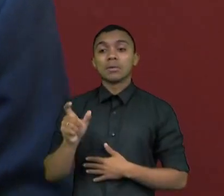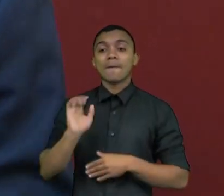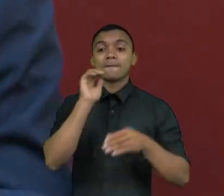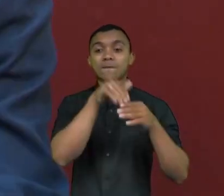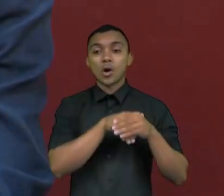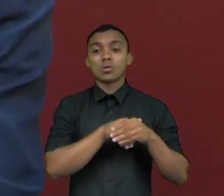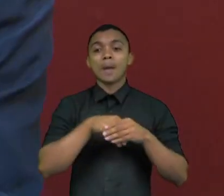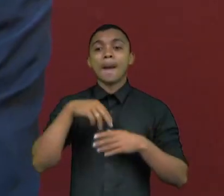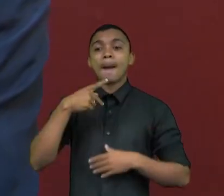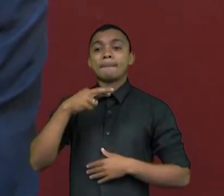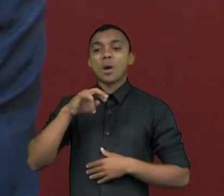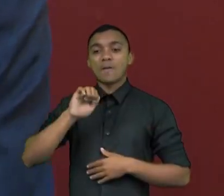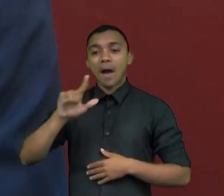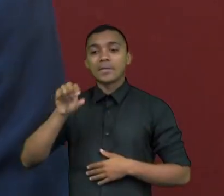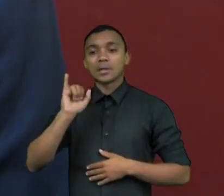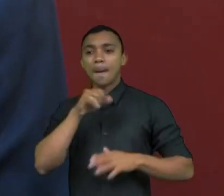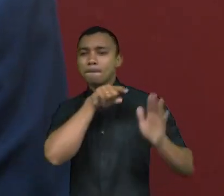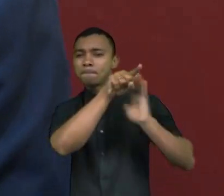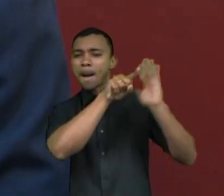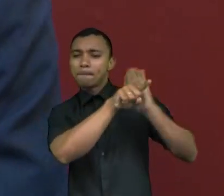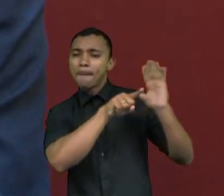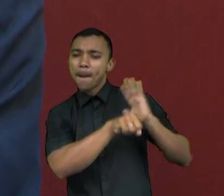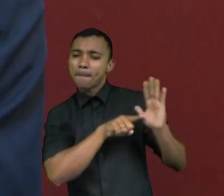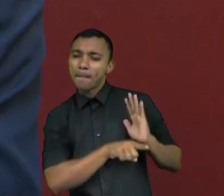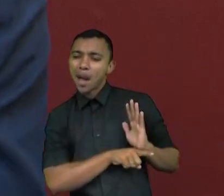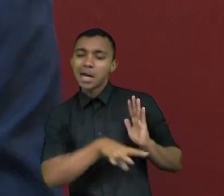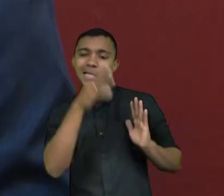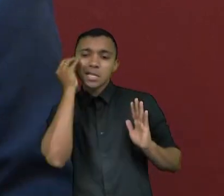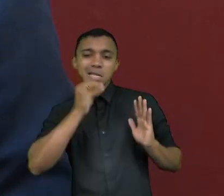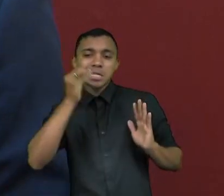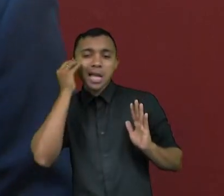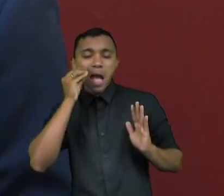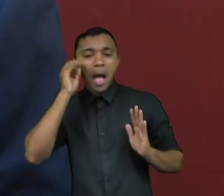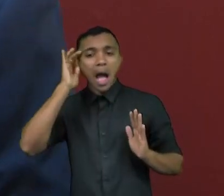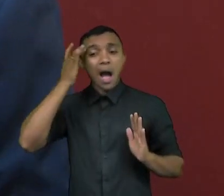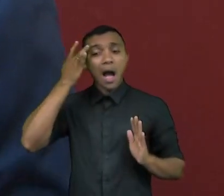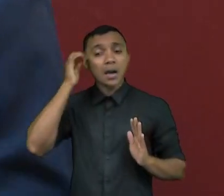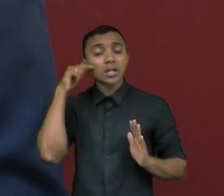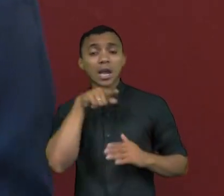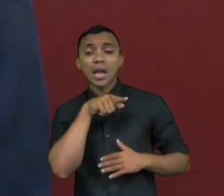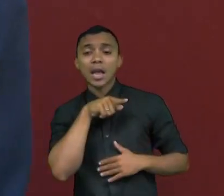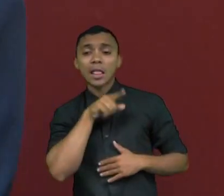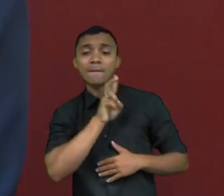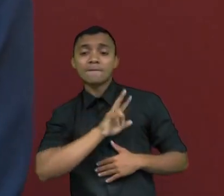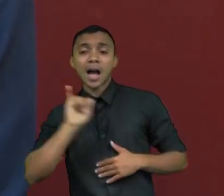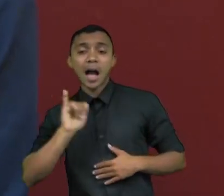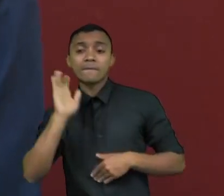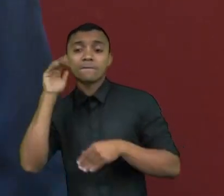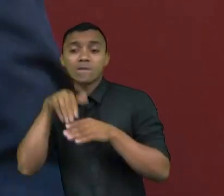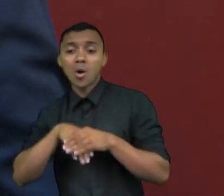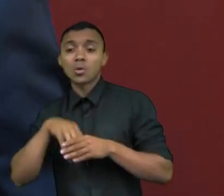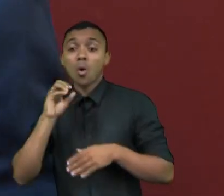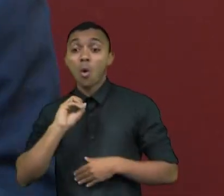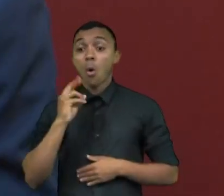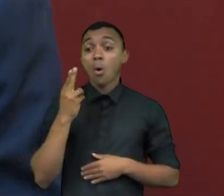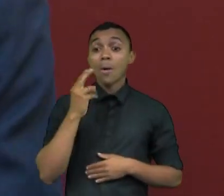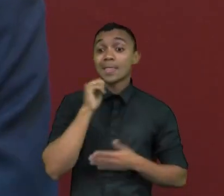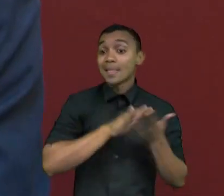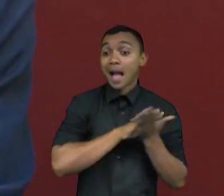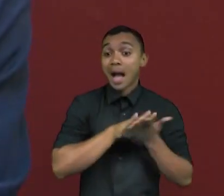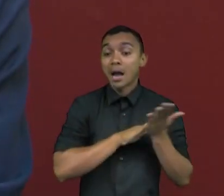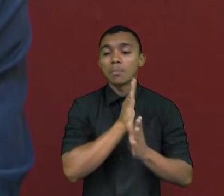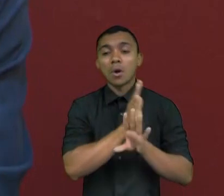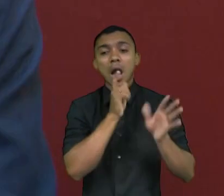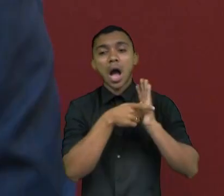questionário algumas perguntas a mais para você tentar estimar uma probabilidade daquela pessoa ir votar ou não para que você possa